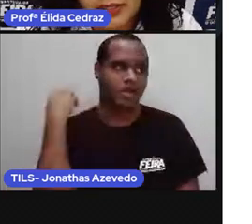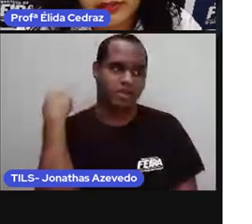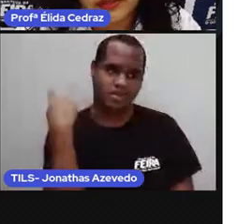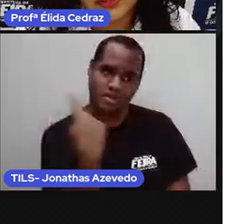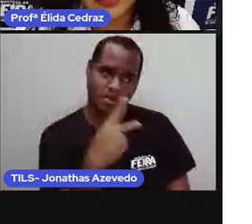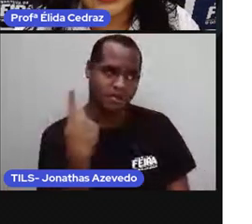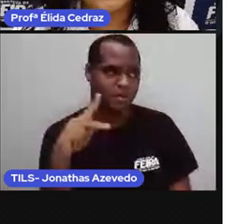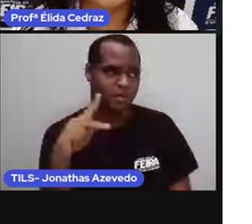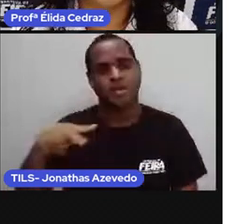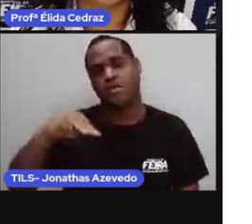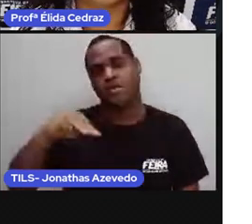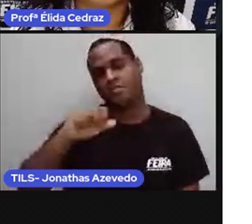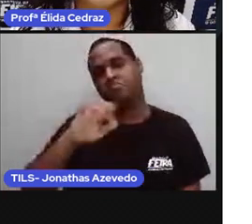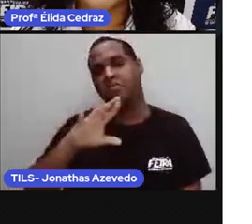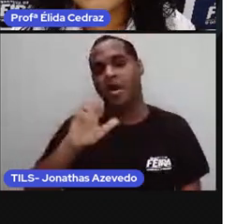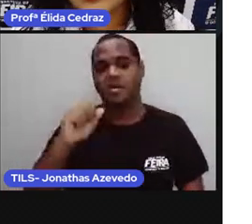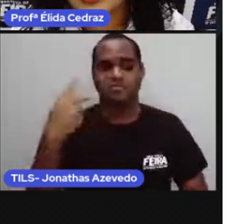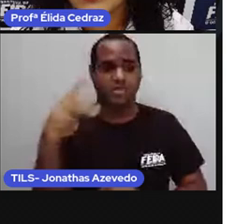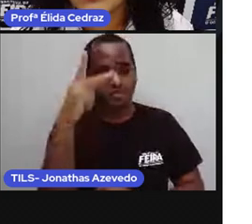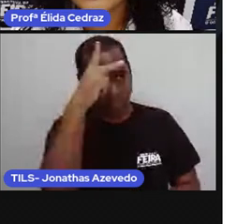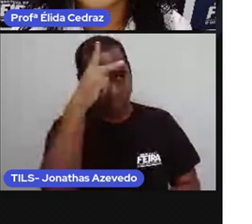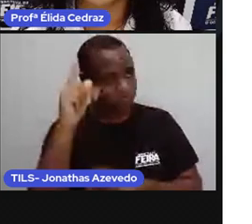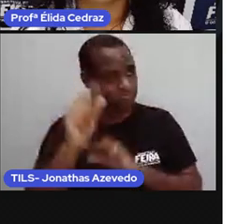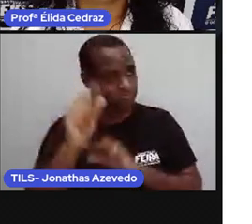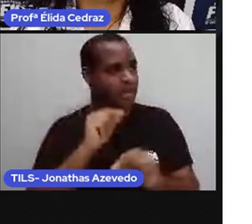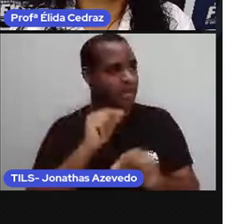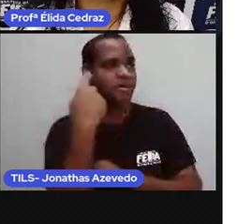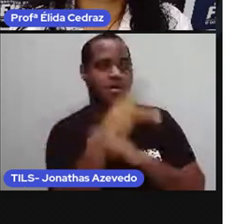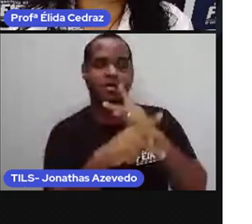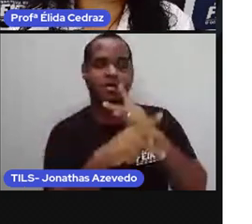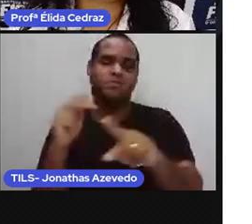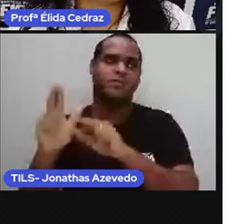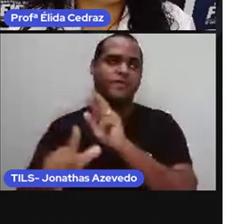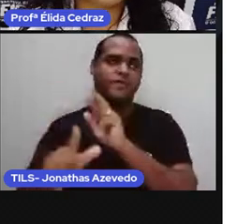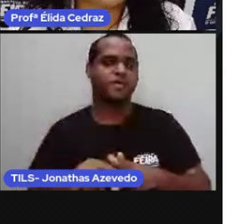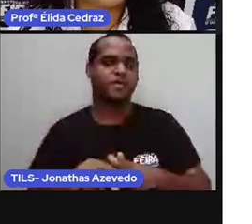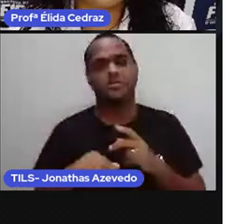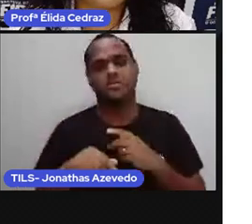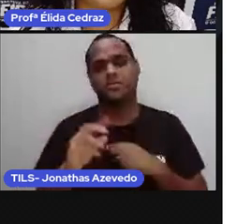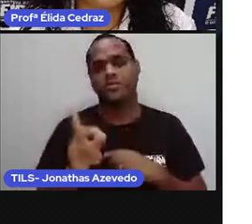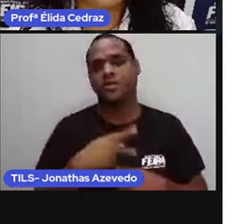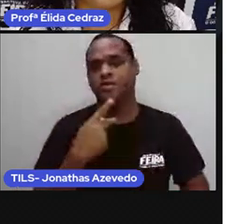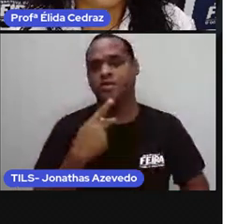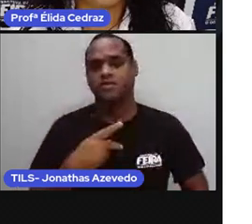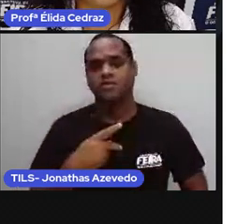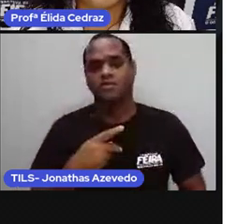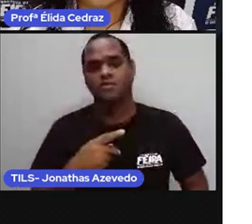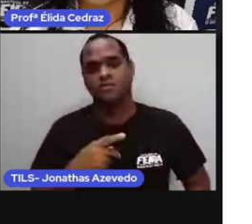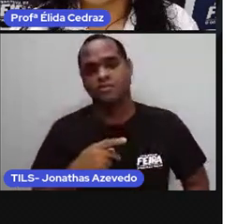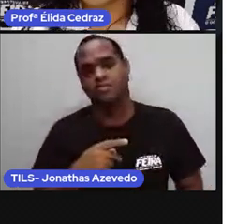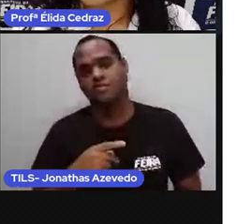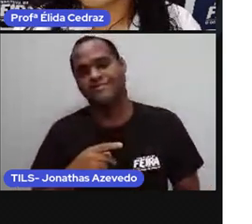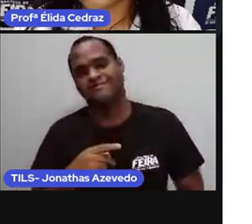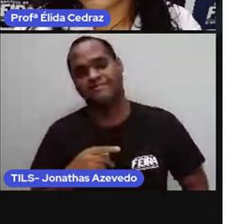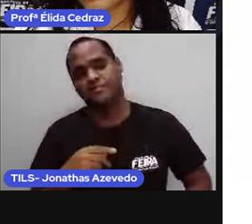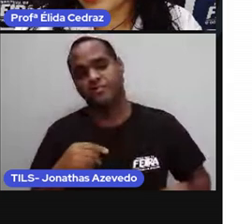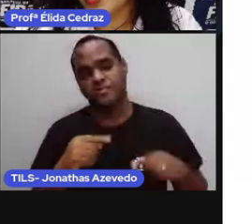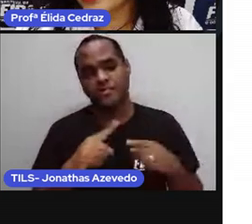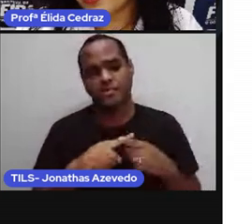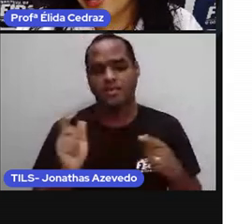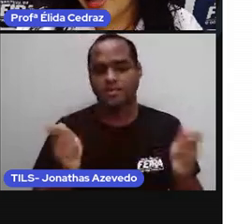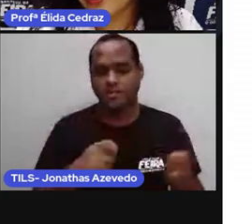de Maria. Então, cada um de nós podemos fazer sim uma linha do tempo, mas